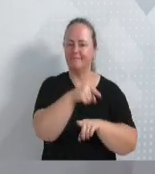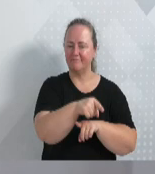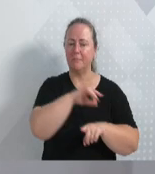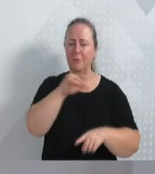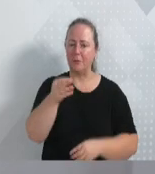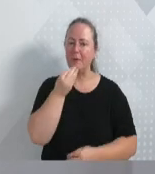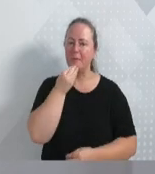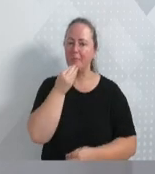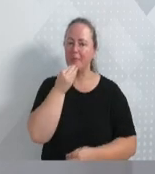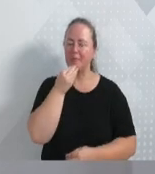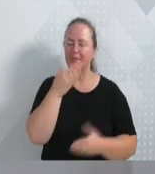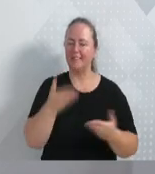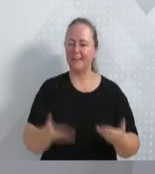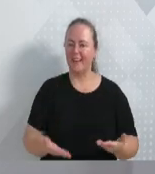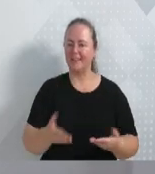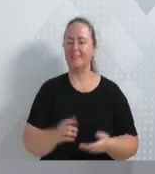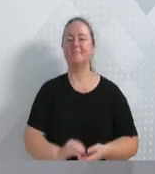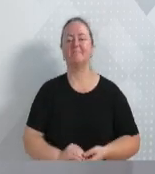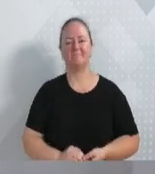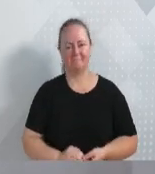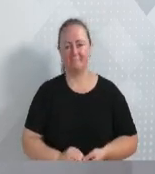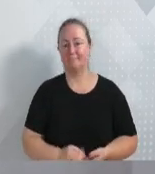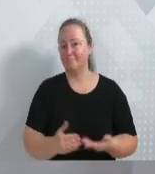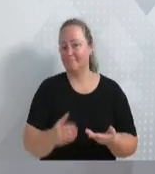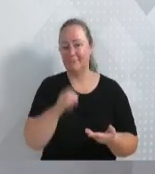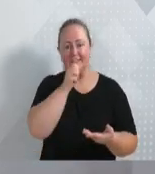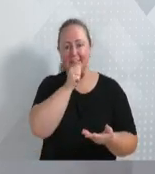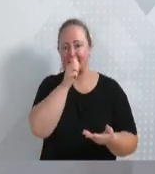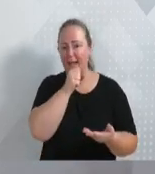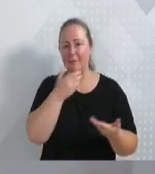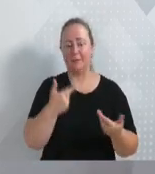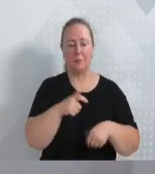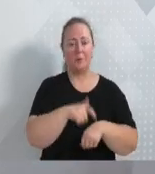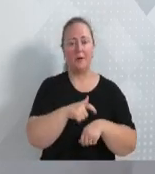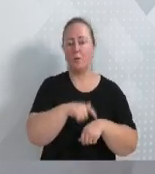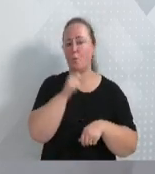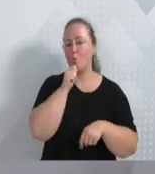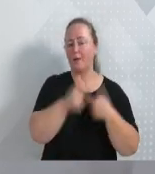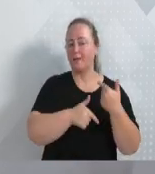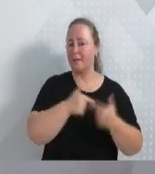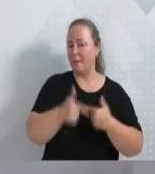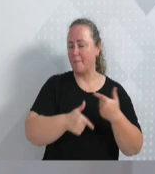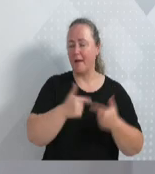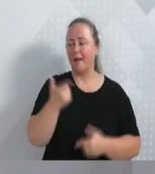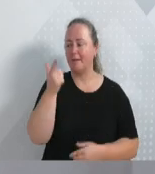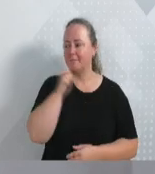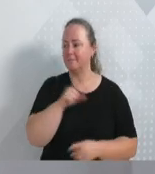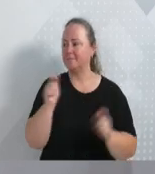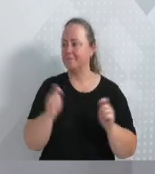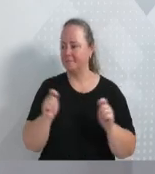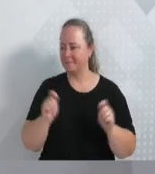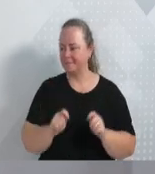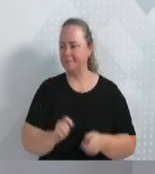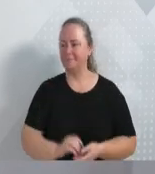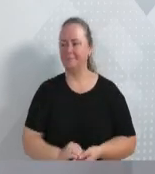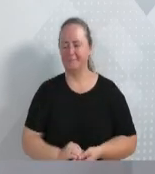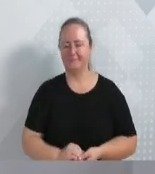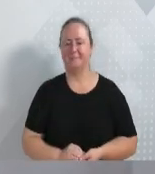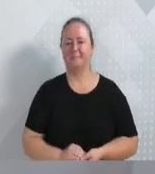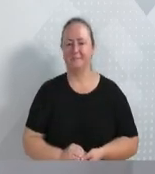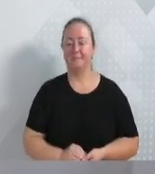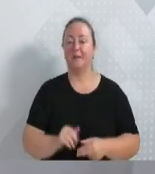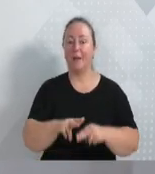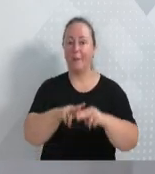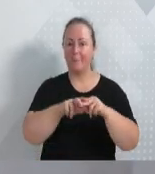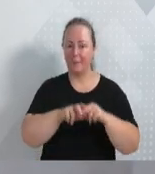oportunidade de, num sábado, fora do horário comercial, conseguir ter a sua demanda atendida. Para isso,